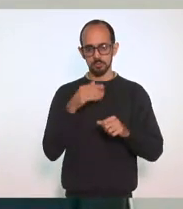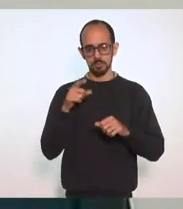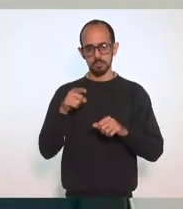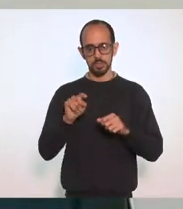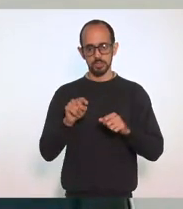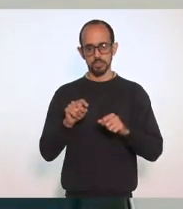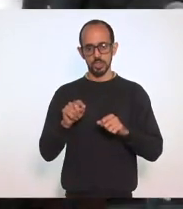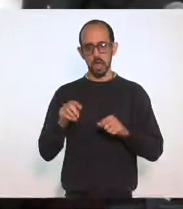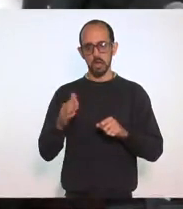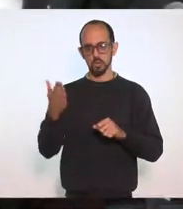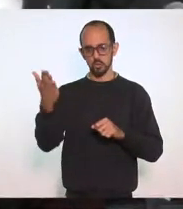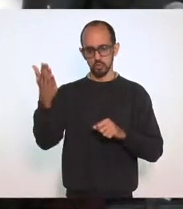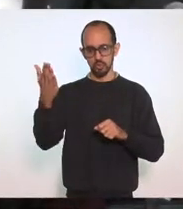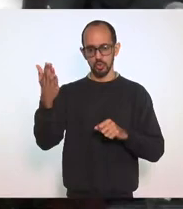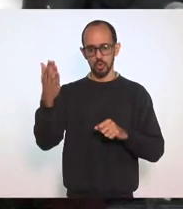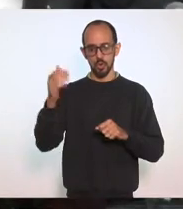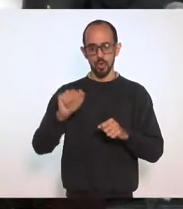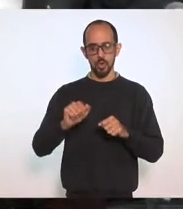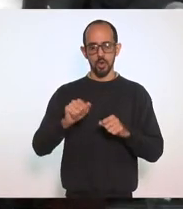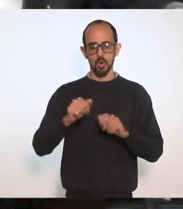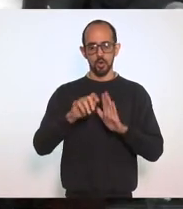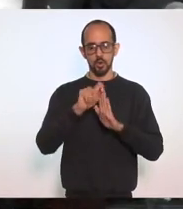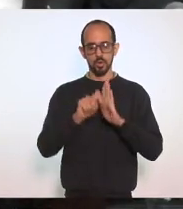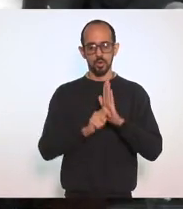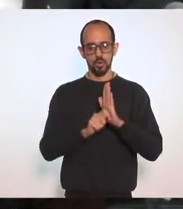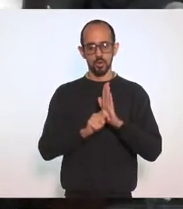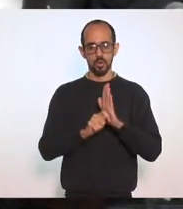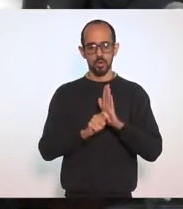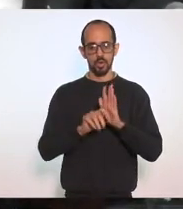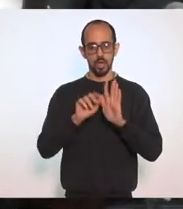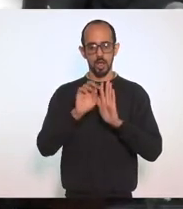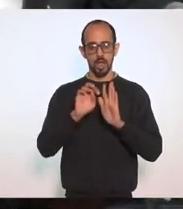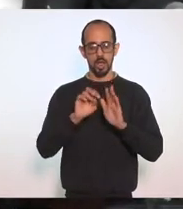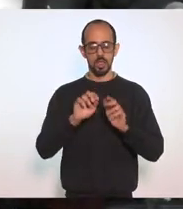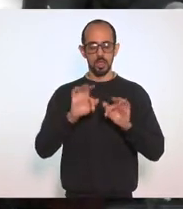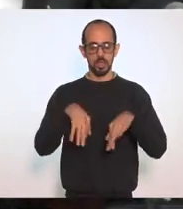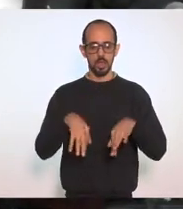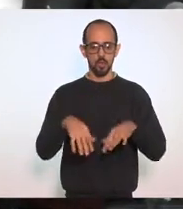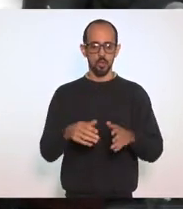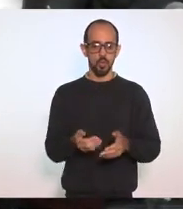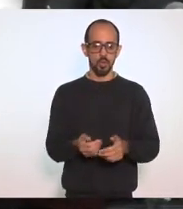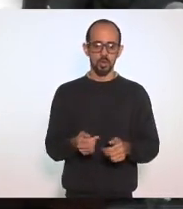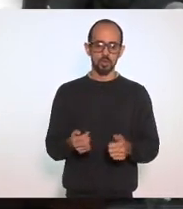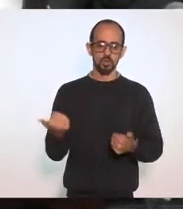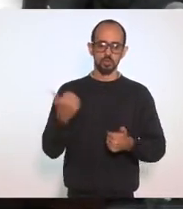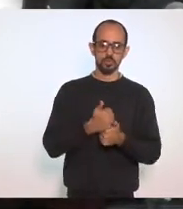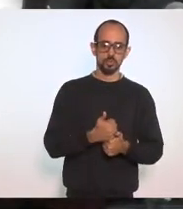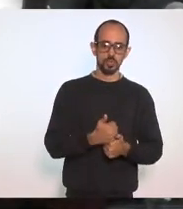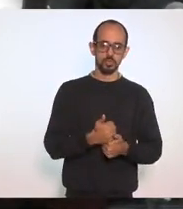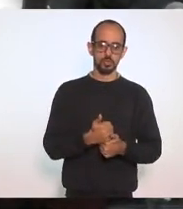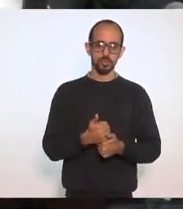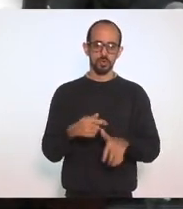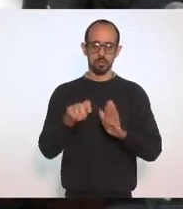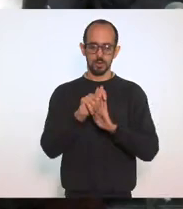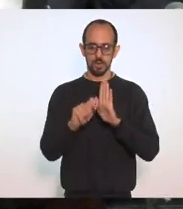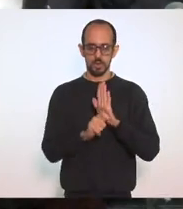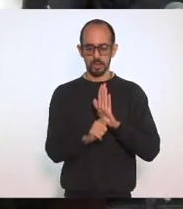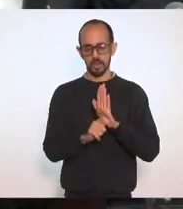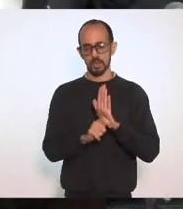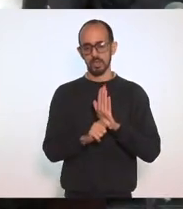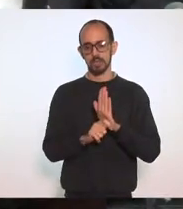redação. A presidência defere pedir a vossa excelência e vamos ao voto. Em votação substitutiva, conforme a final de redação,